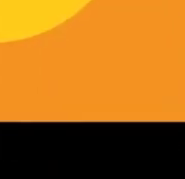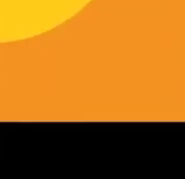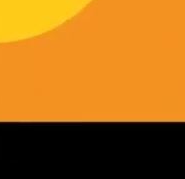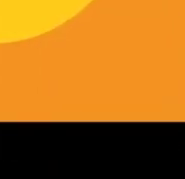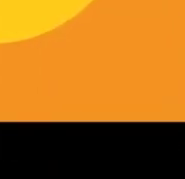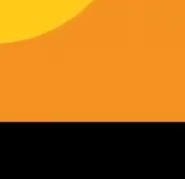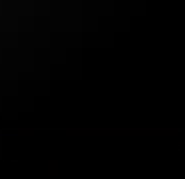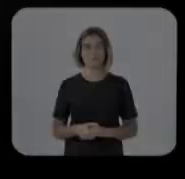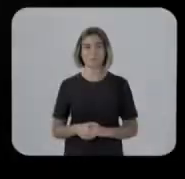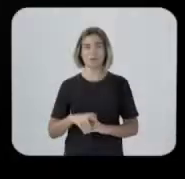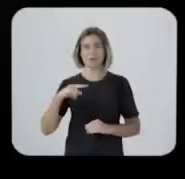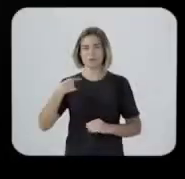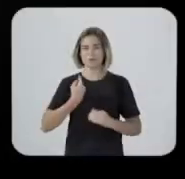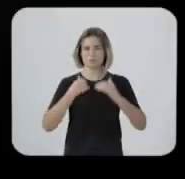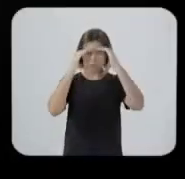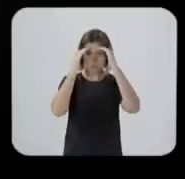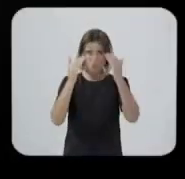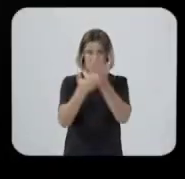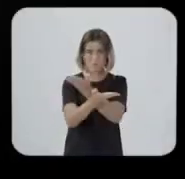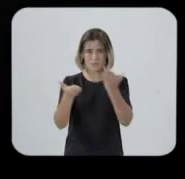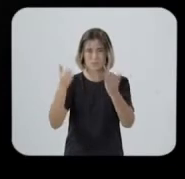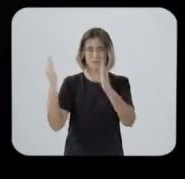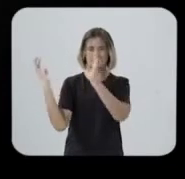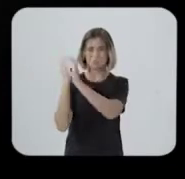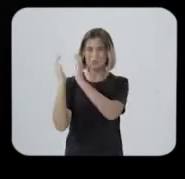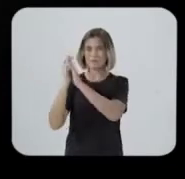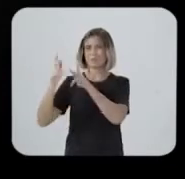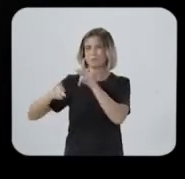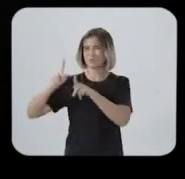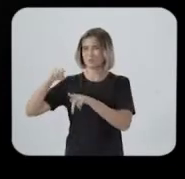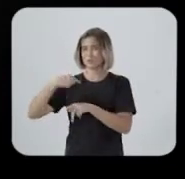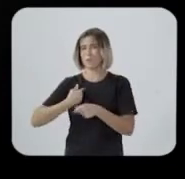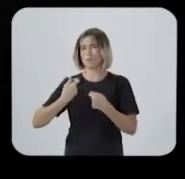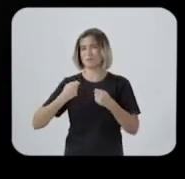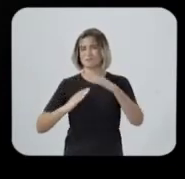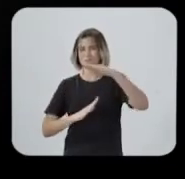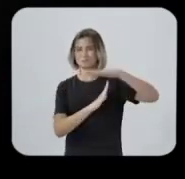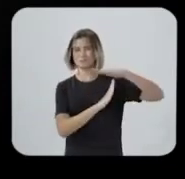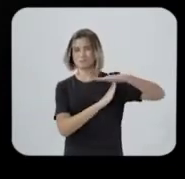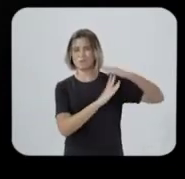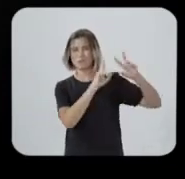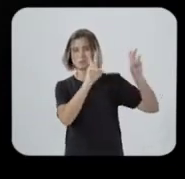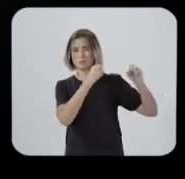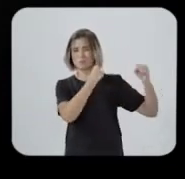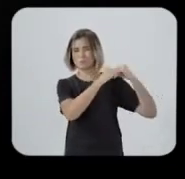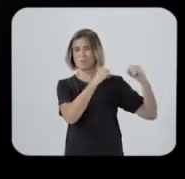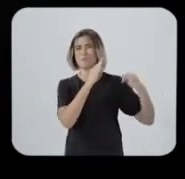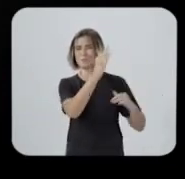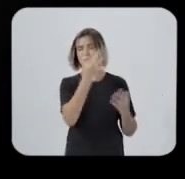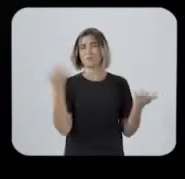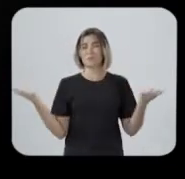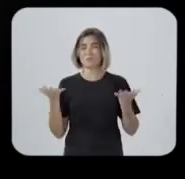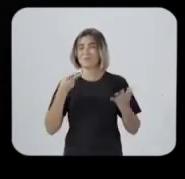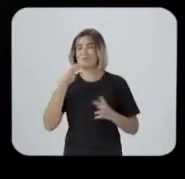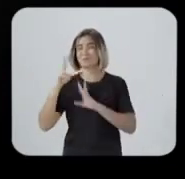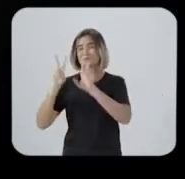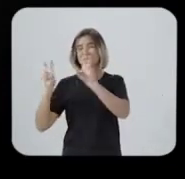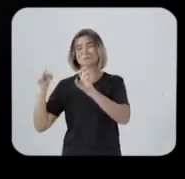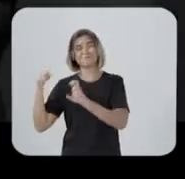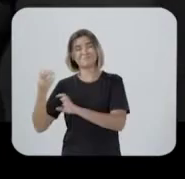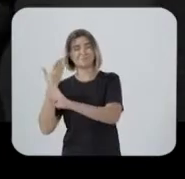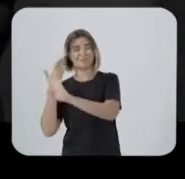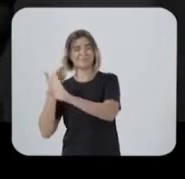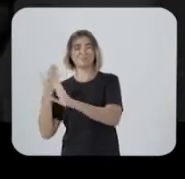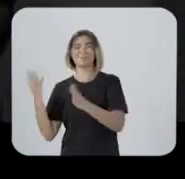40. Por respeito ao povo do Recife, vamos precisar interromper um pouco nosso debate sobre o futuro para falar sobre um passado